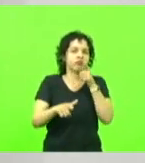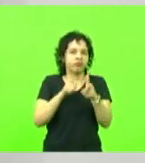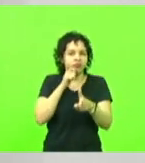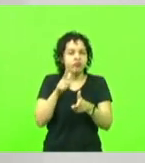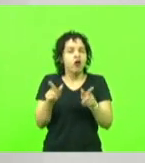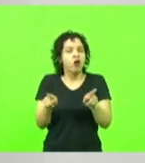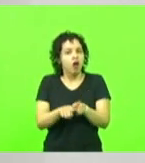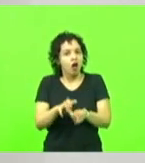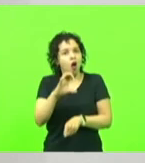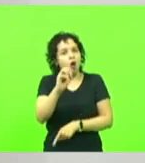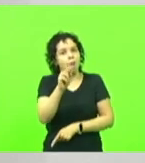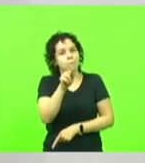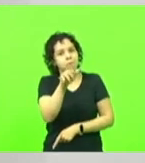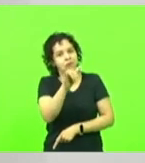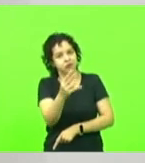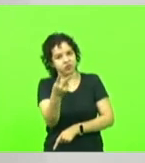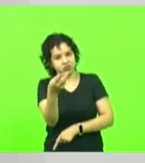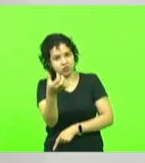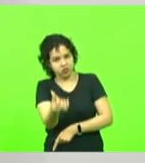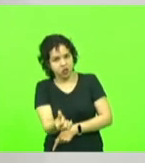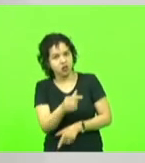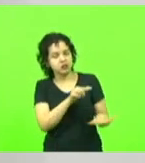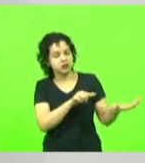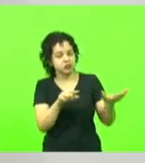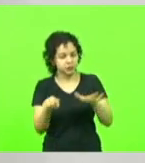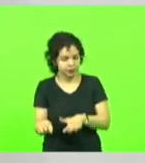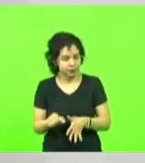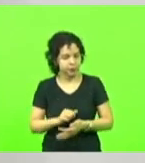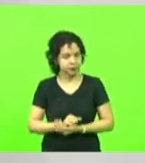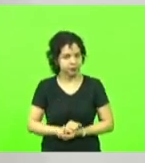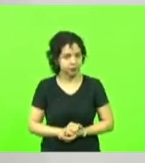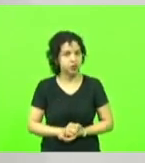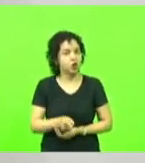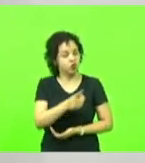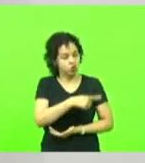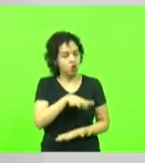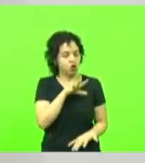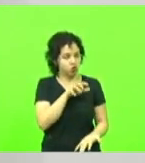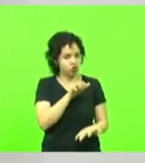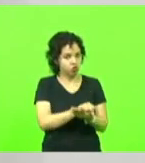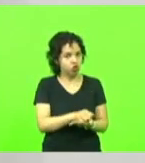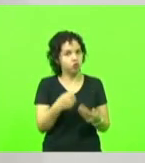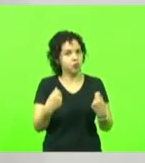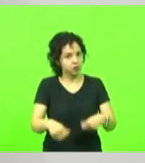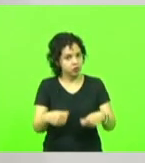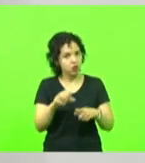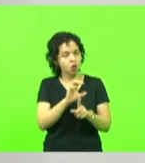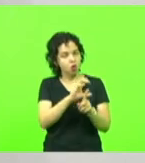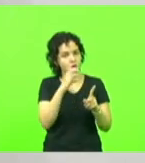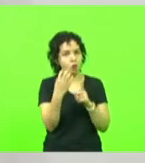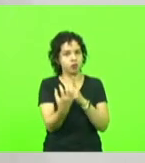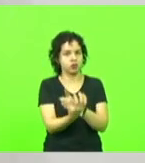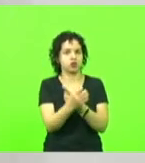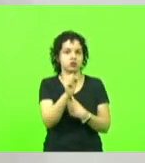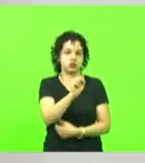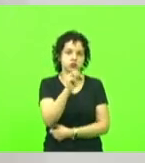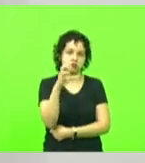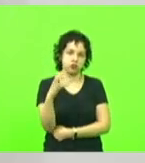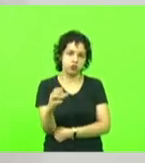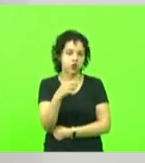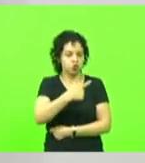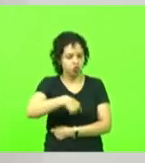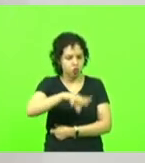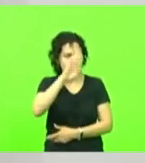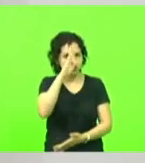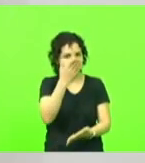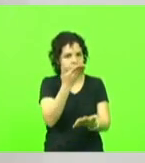COP26, nesta última semana. Então, senhor presidente, fazer esse registro para toda a comunidade catarinense do que nós acreditamos como